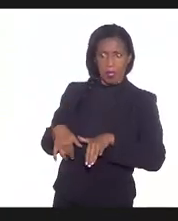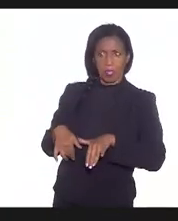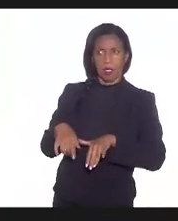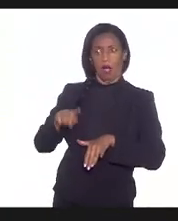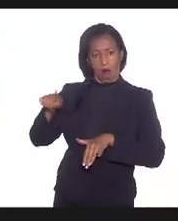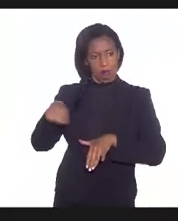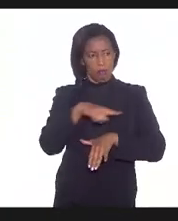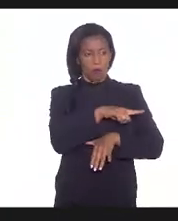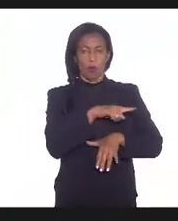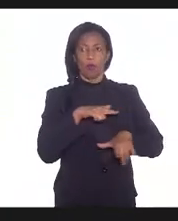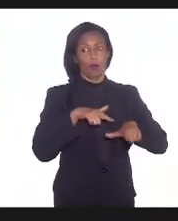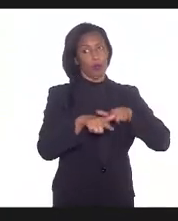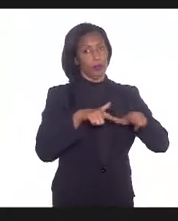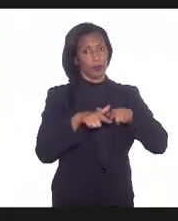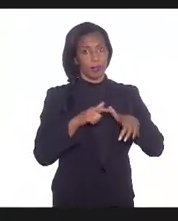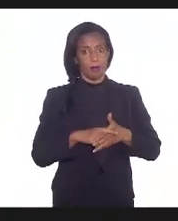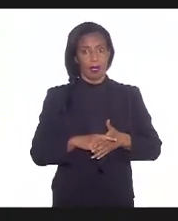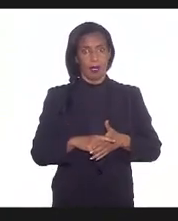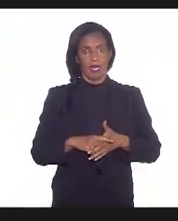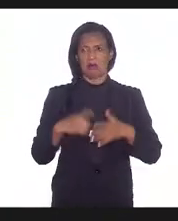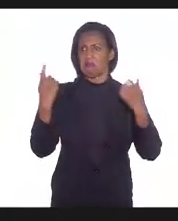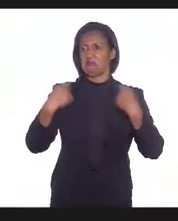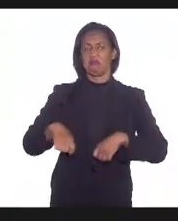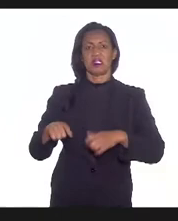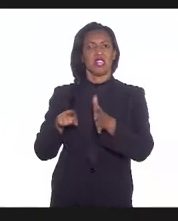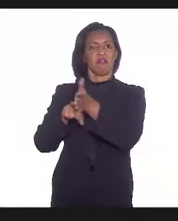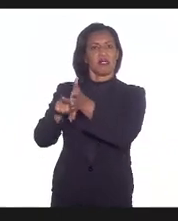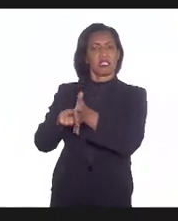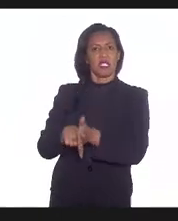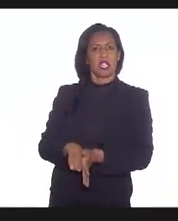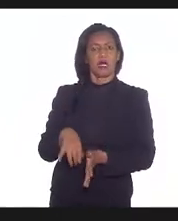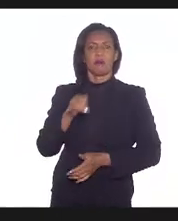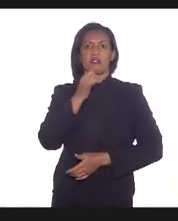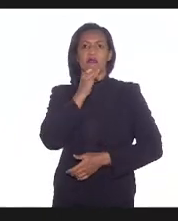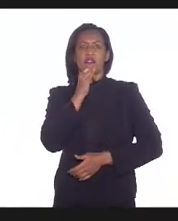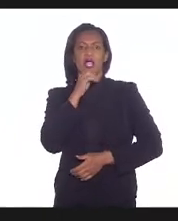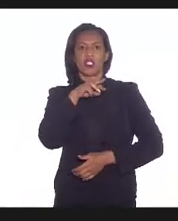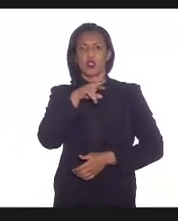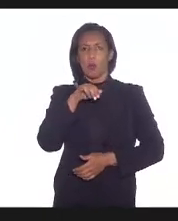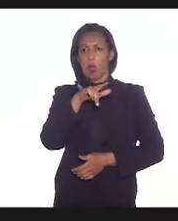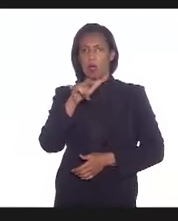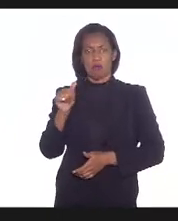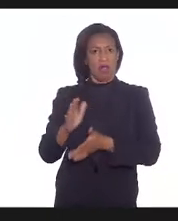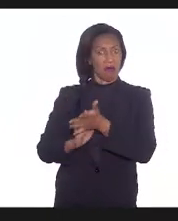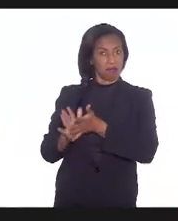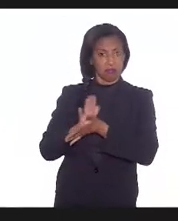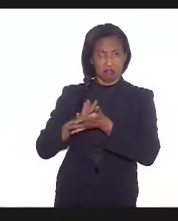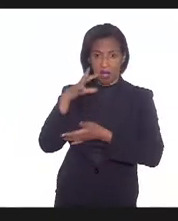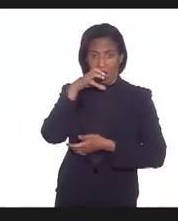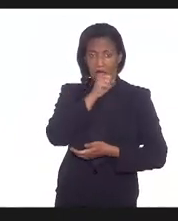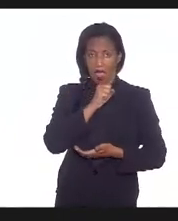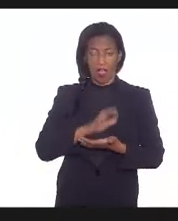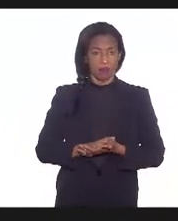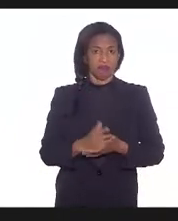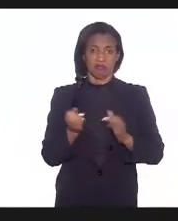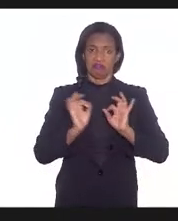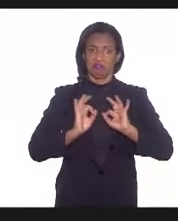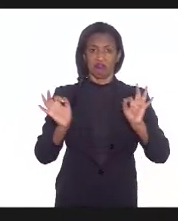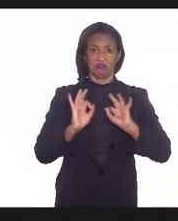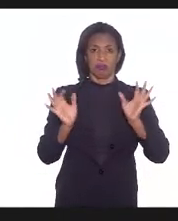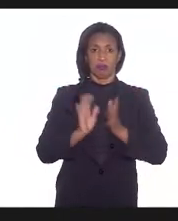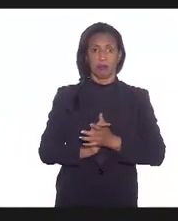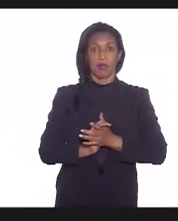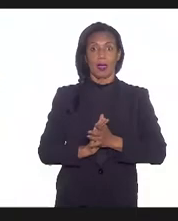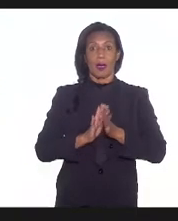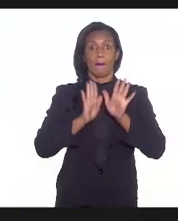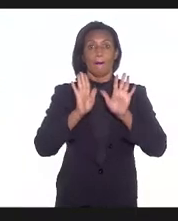Volta para o trabalho. sem exame, sem teste molecular, sem sequer o teste rápido, também não serviria para nada, mas sem